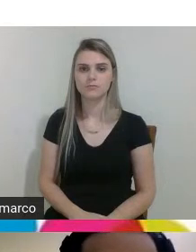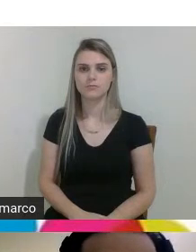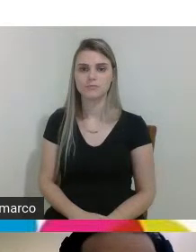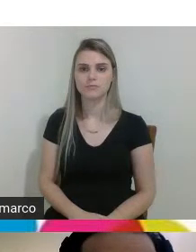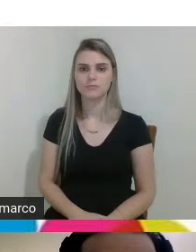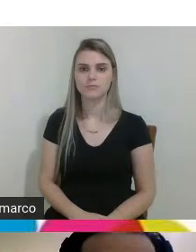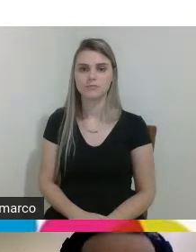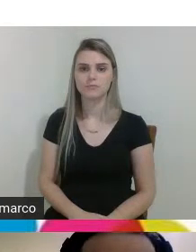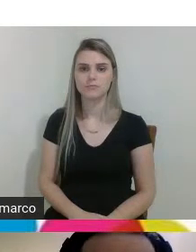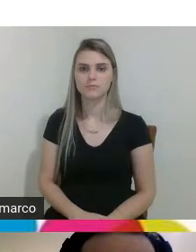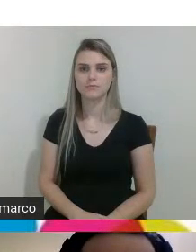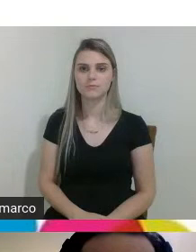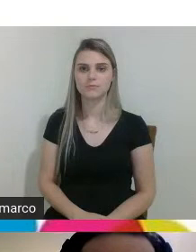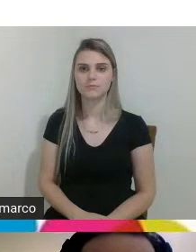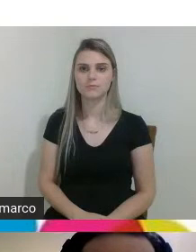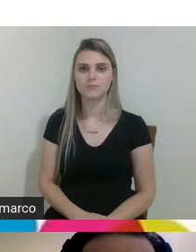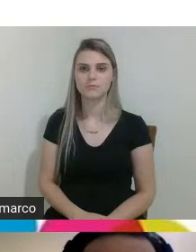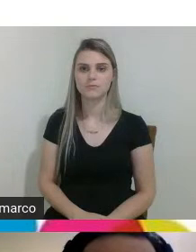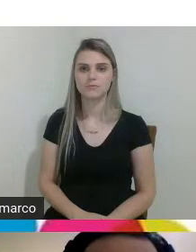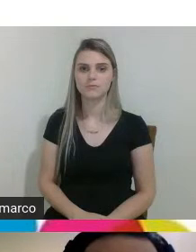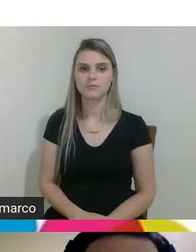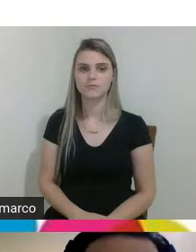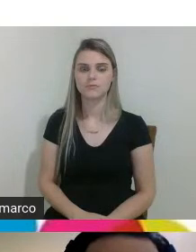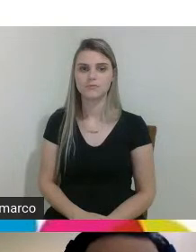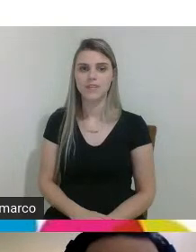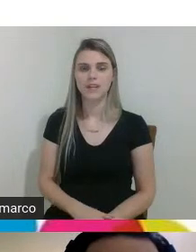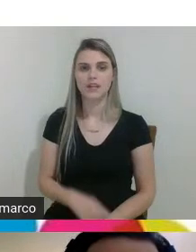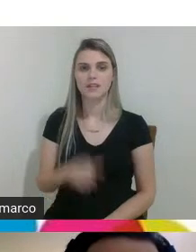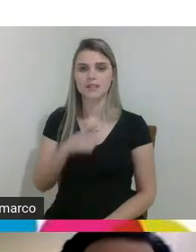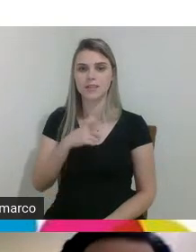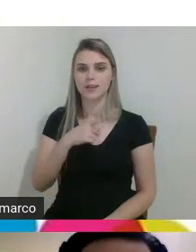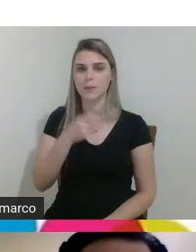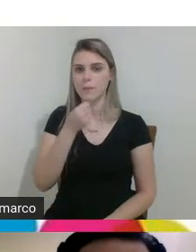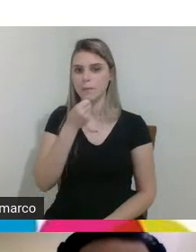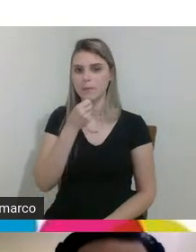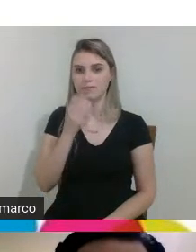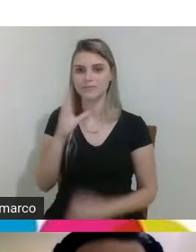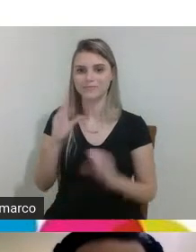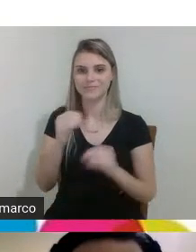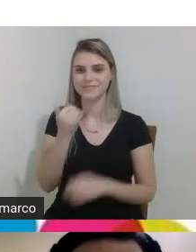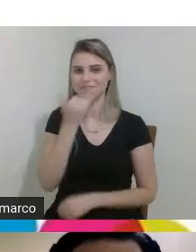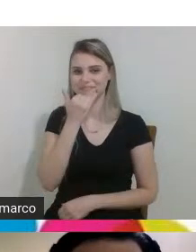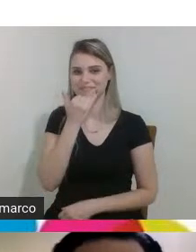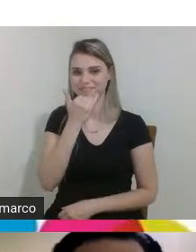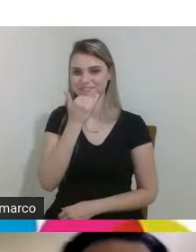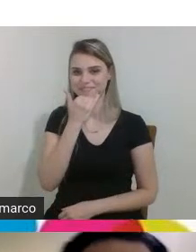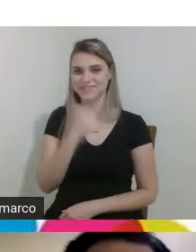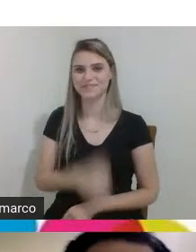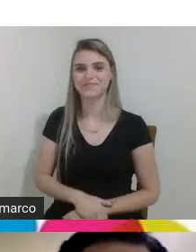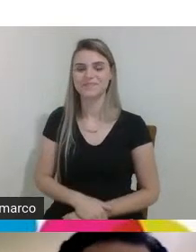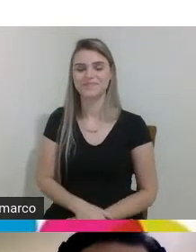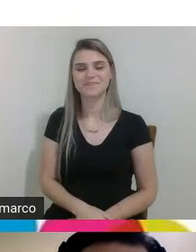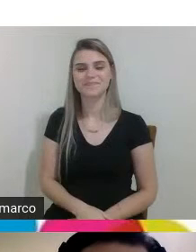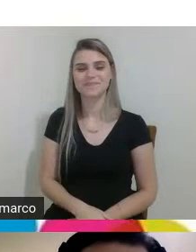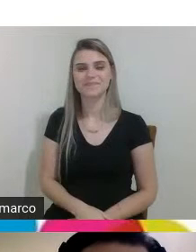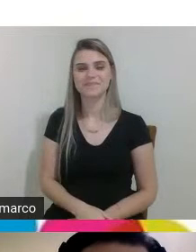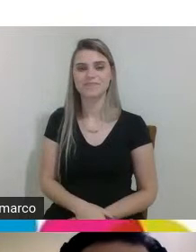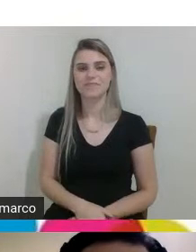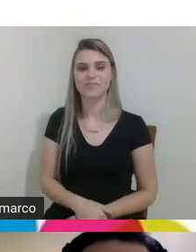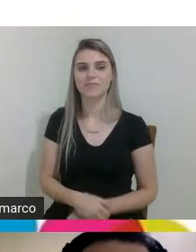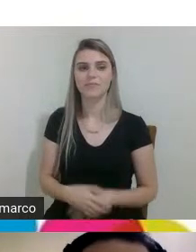acho que o microfone tá o microfone fechado perdão meu microfone tá fechado eu havia